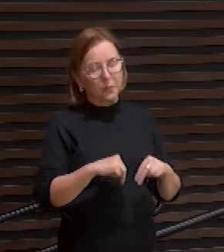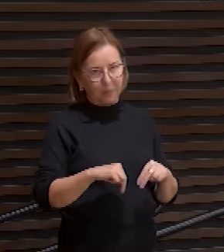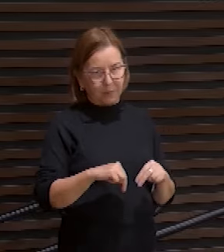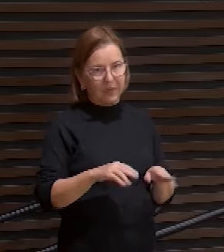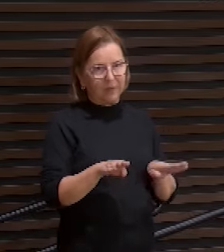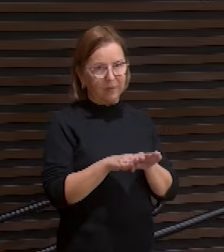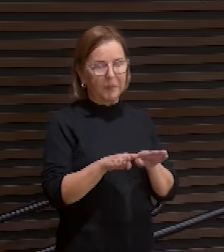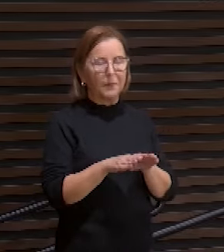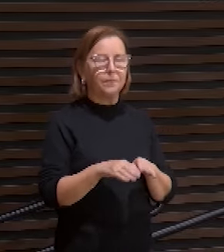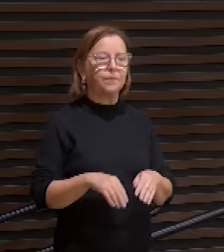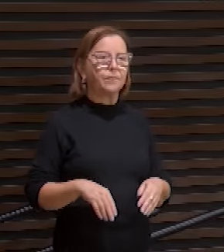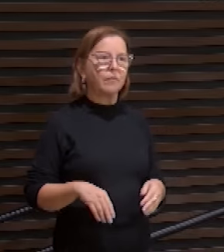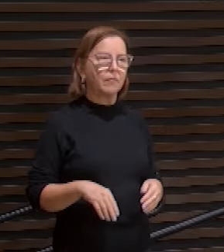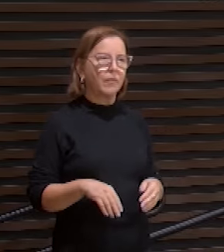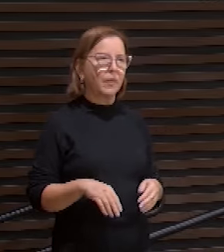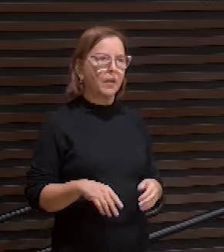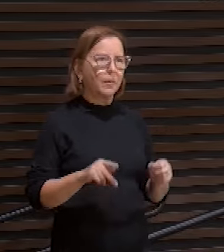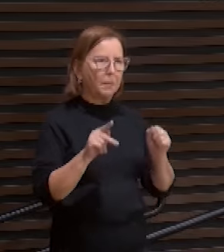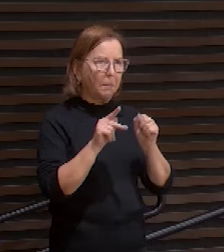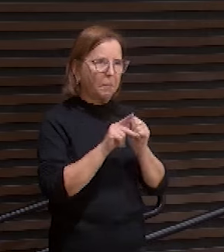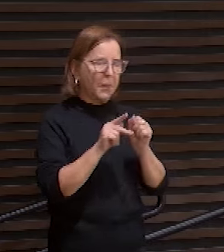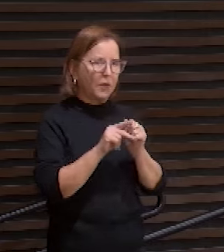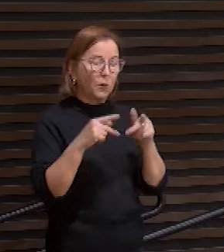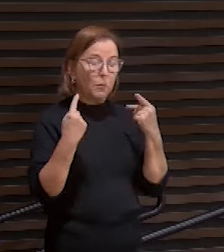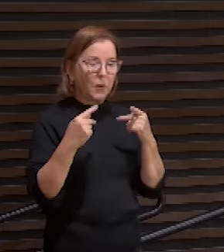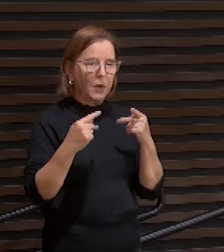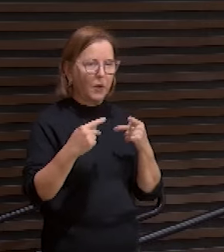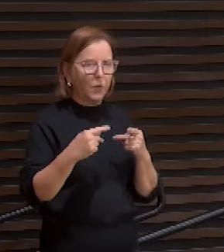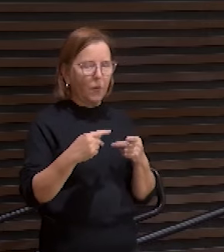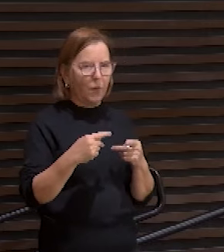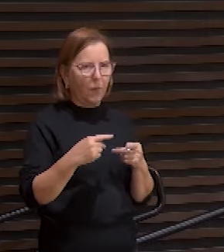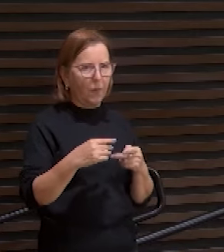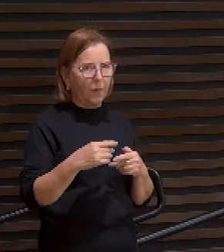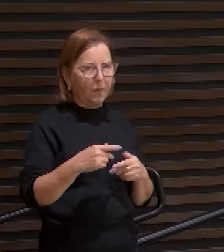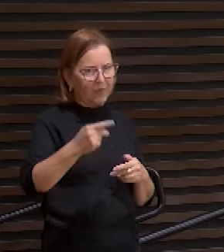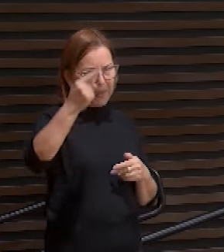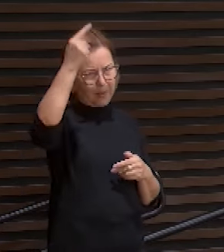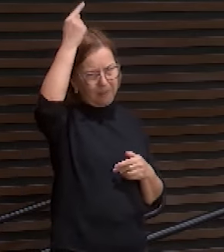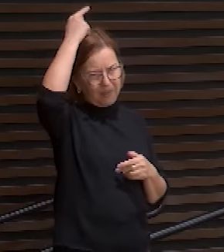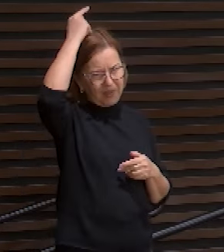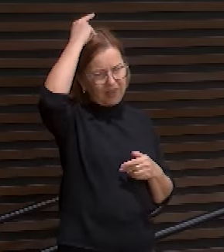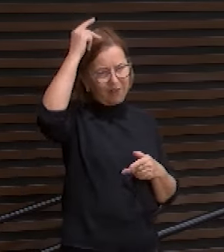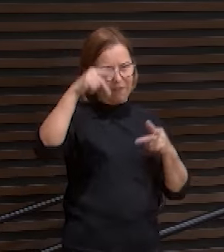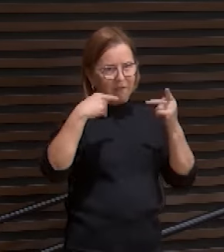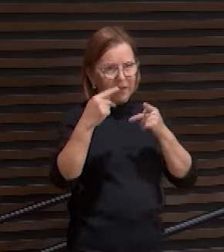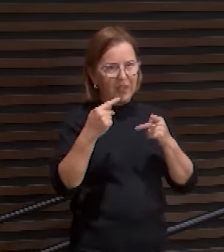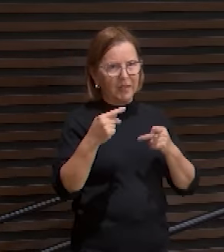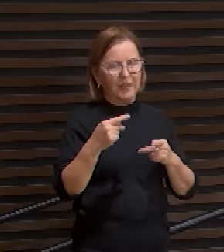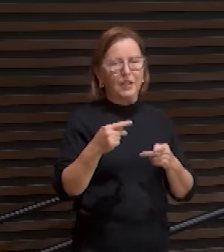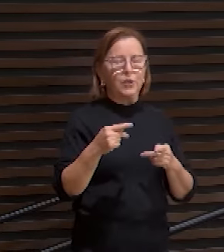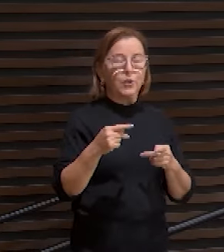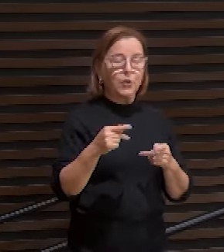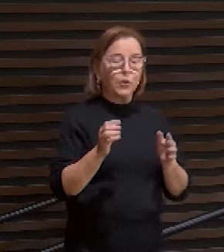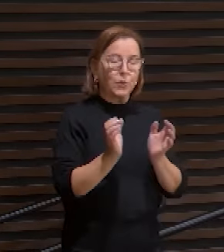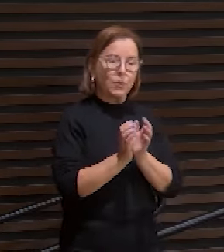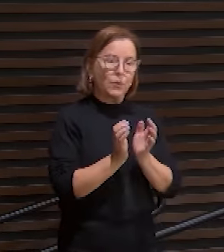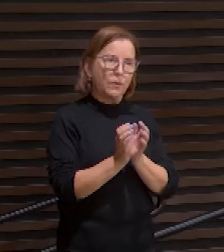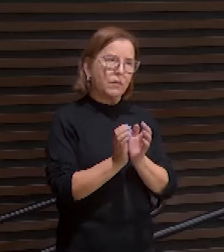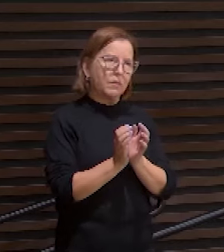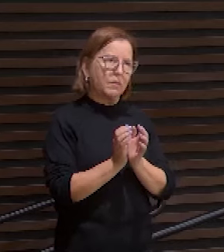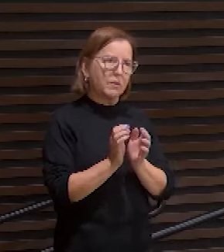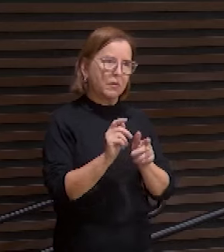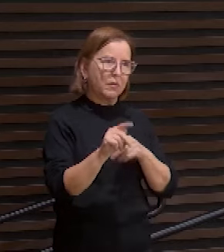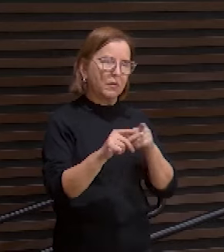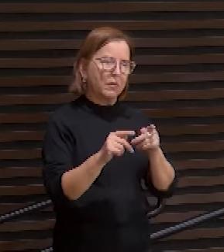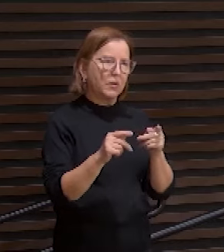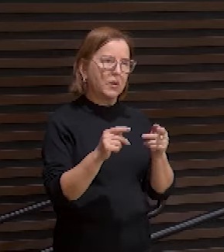Pedro quando está falando pregou no Pentecostes falando com aquela galera que tinha crucificado o Senhor ele diz assim sendo Jesus